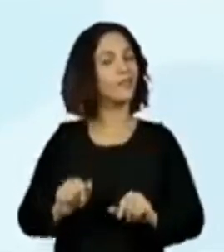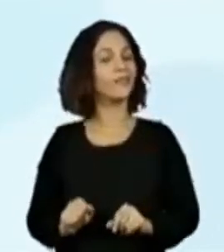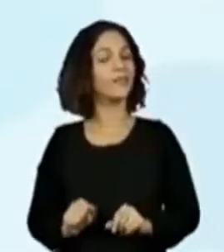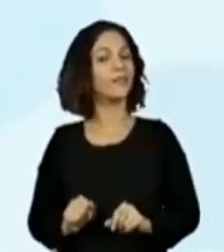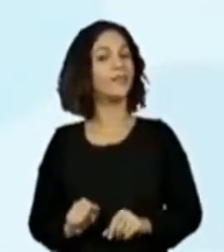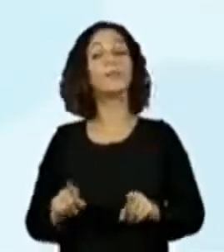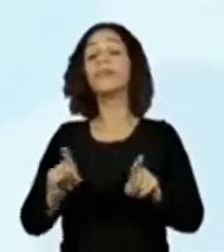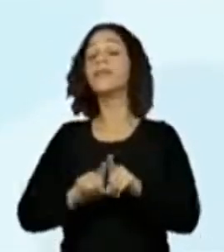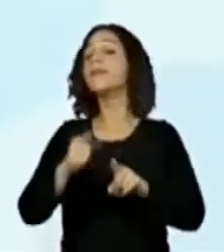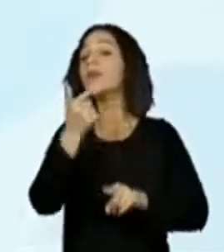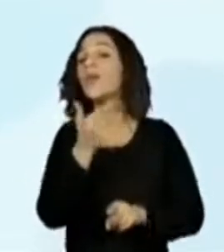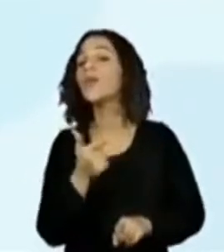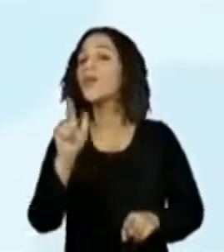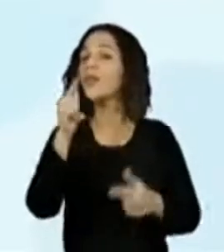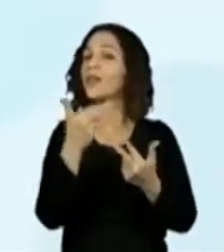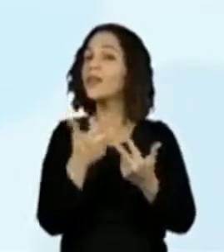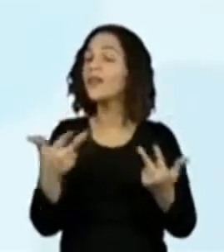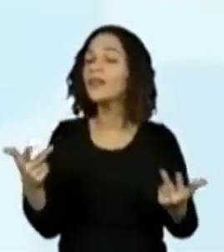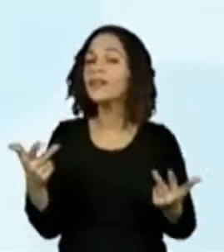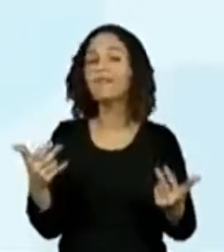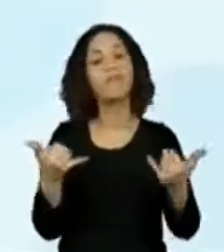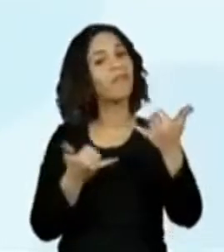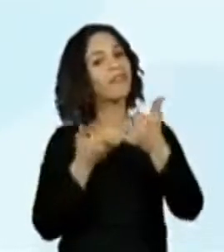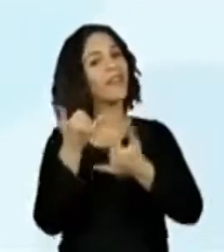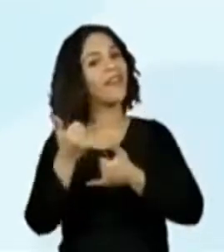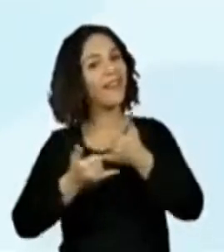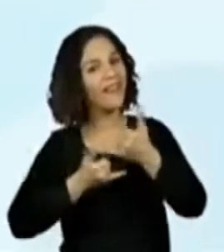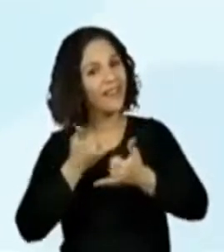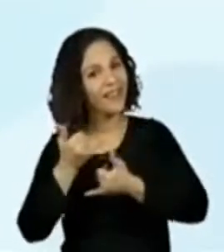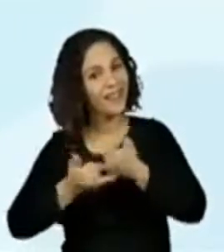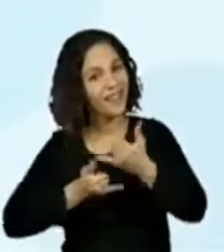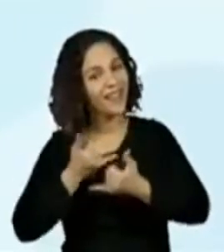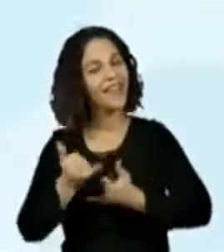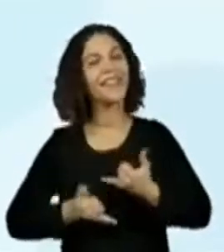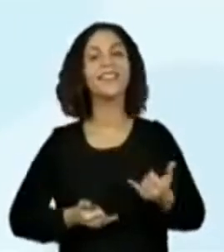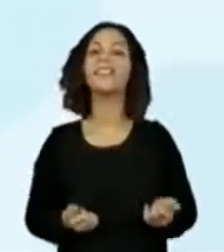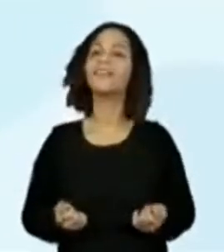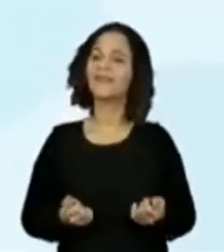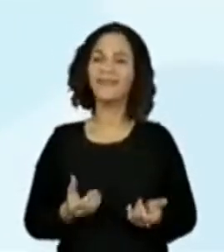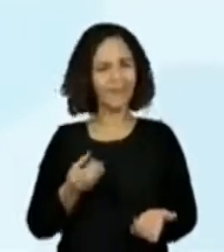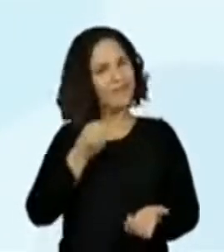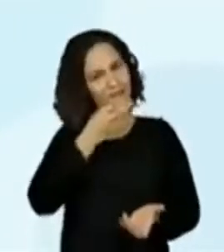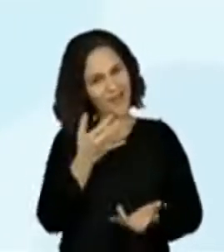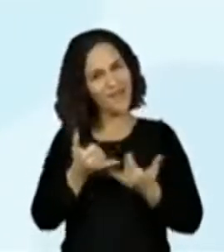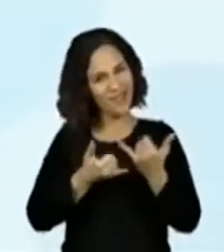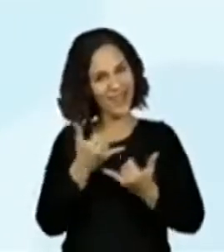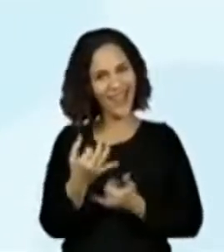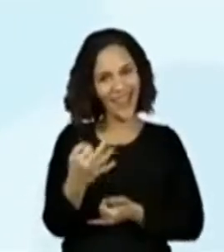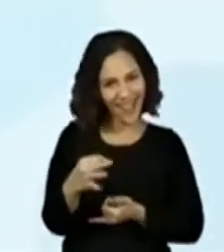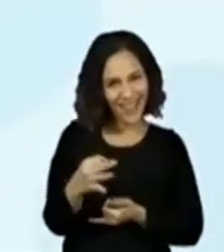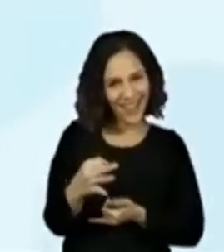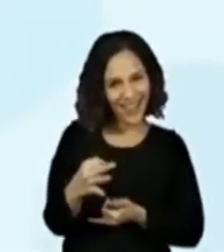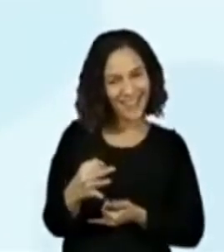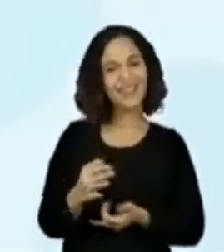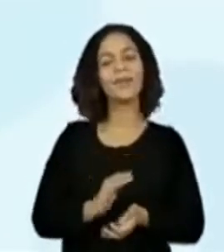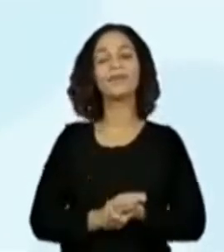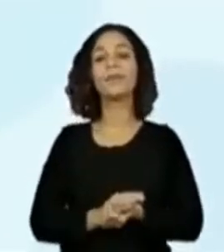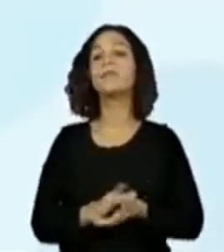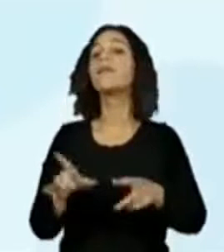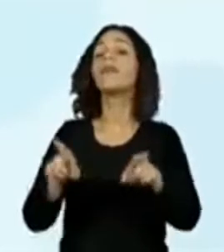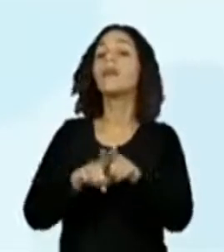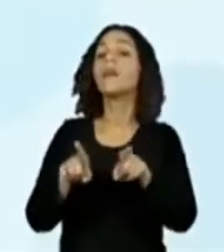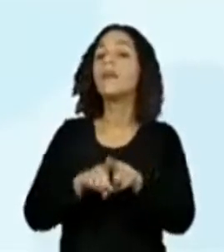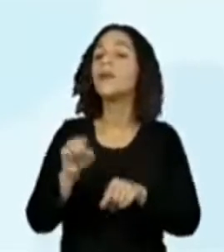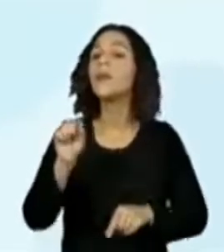coisa que nós fazemos em casa, brincamos. Ai, é tão gostoso brincar. E nós